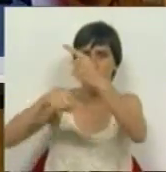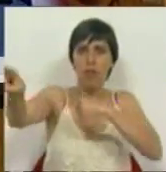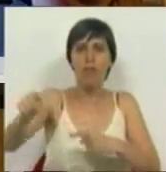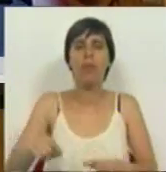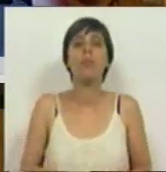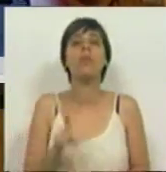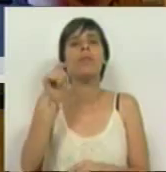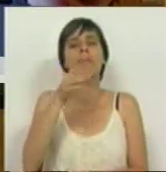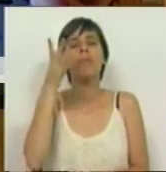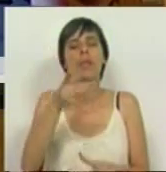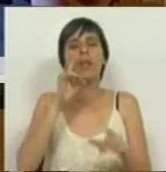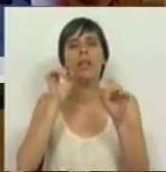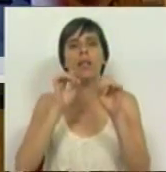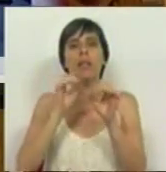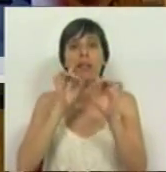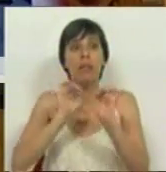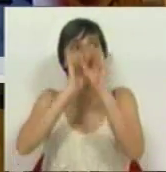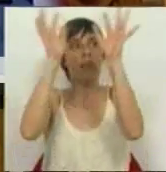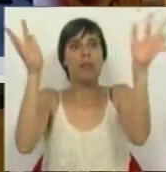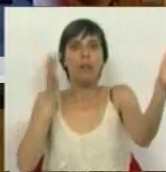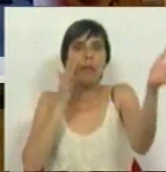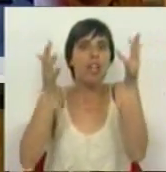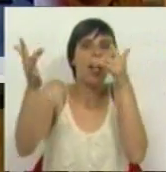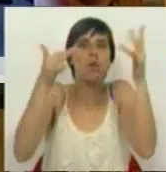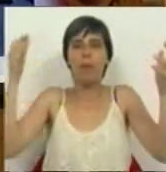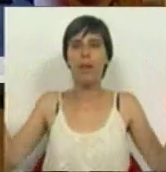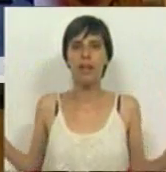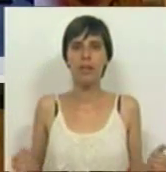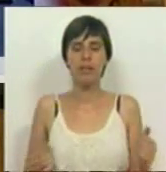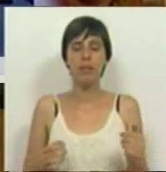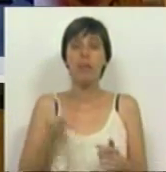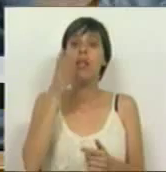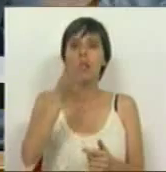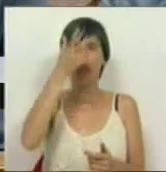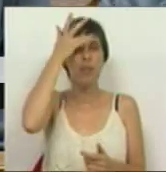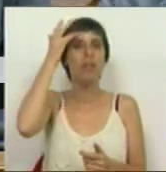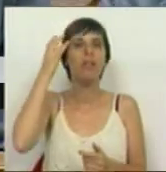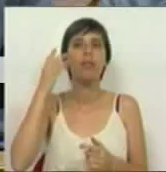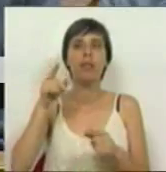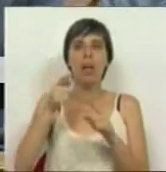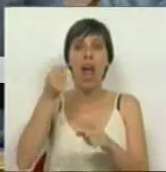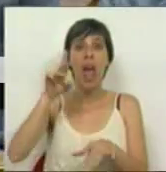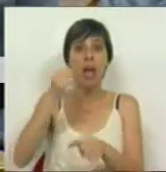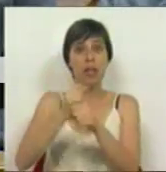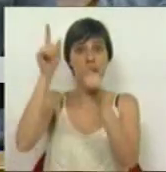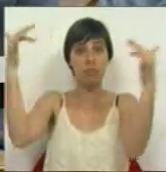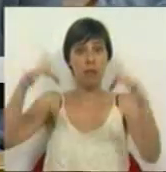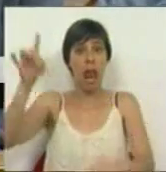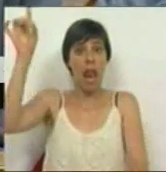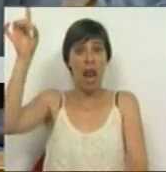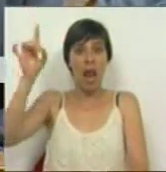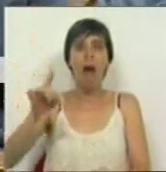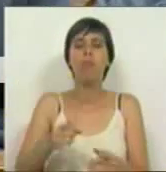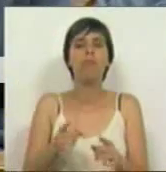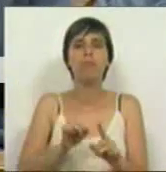Também disse, para que fique tudo cristalino e transparente, e disse aos ex-trabalhadores aqui presentes